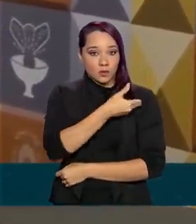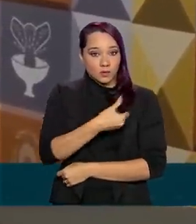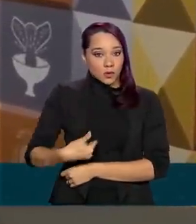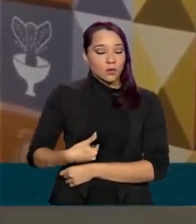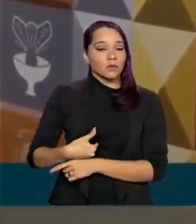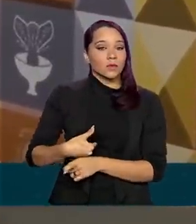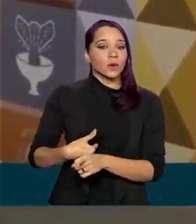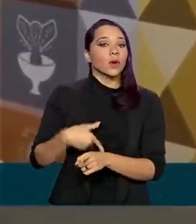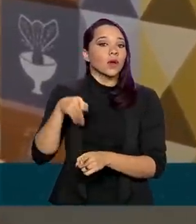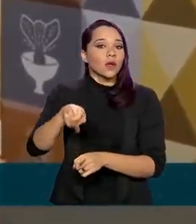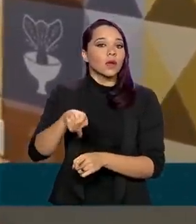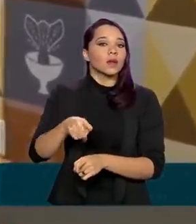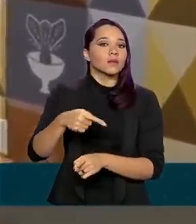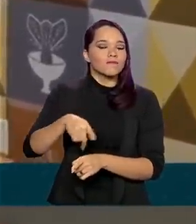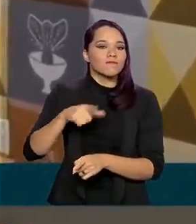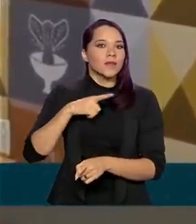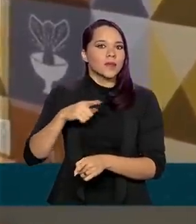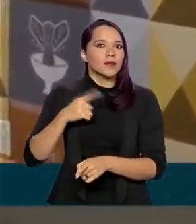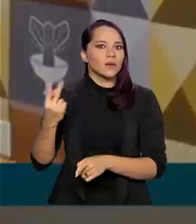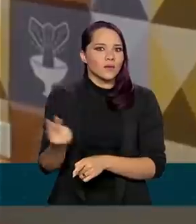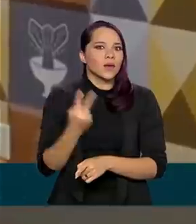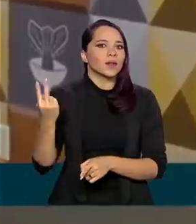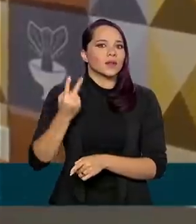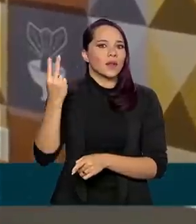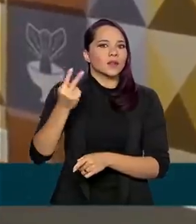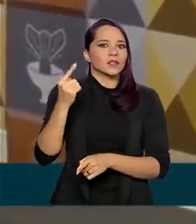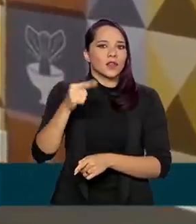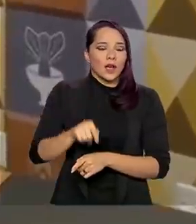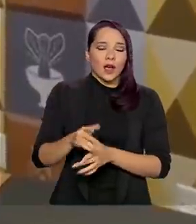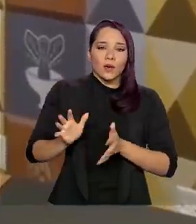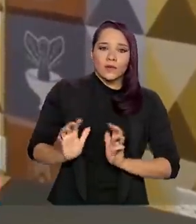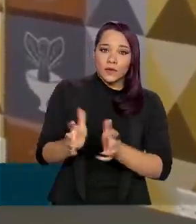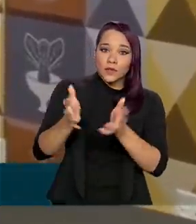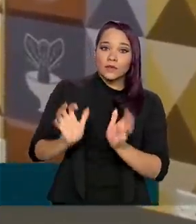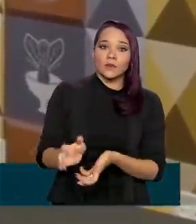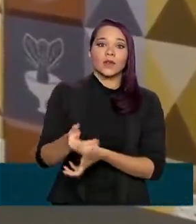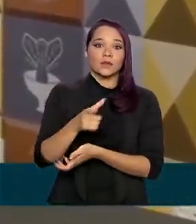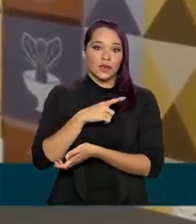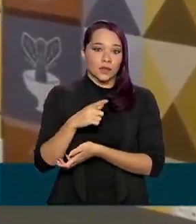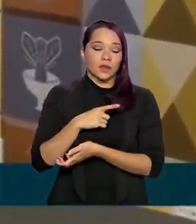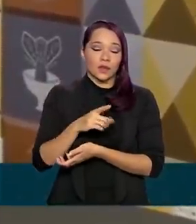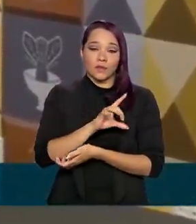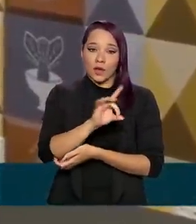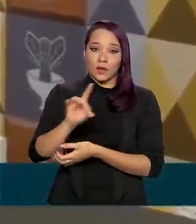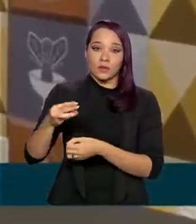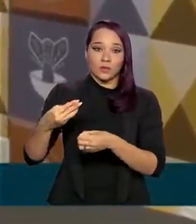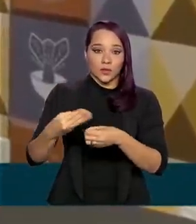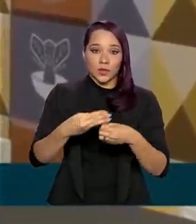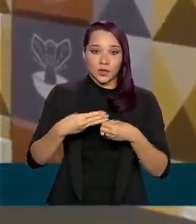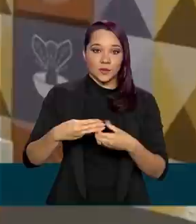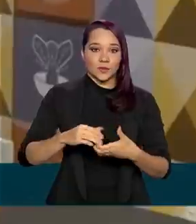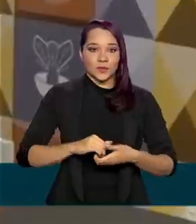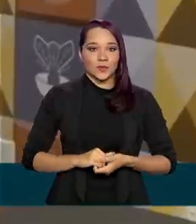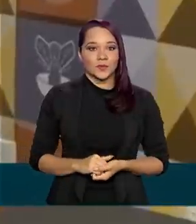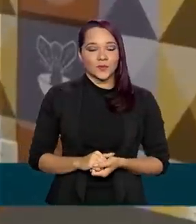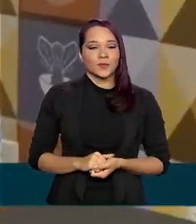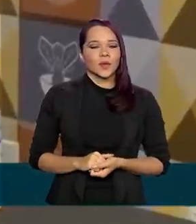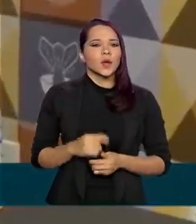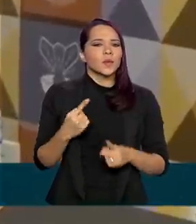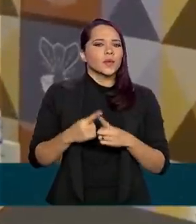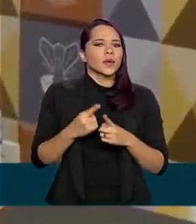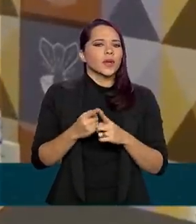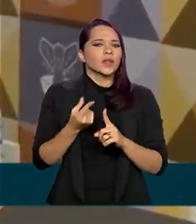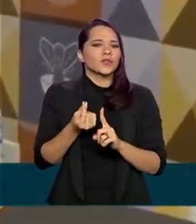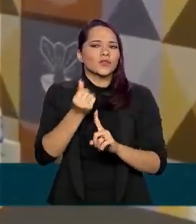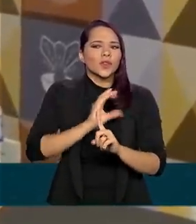façam valer a investidura que tiveram os seus munícipes. Porque a